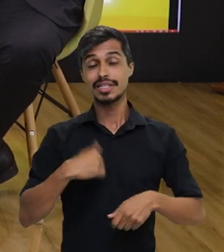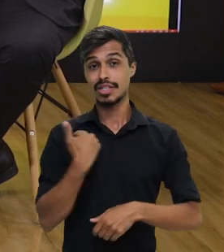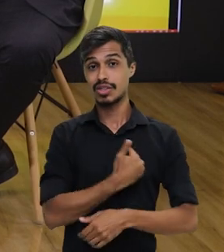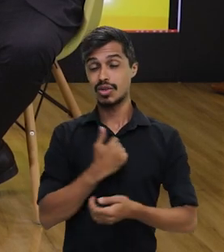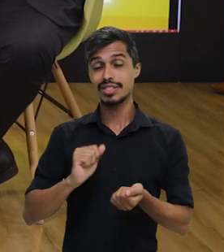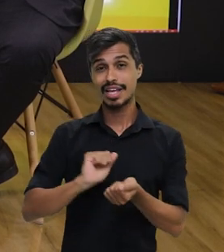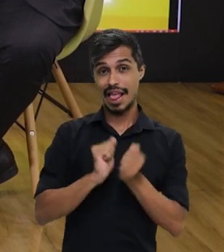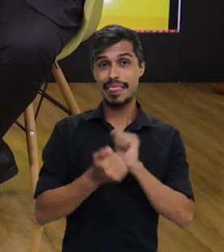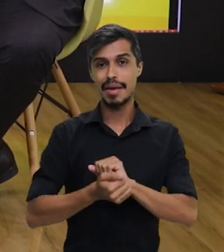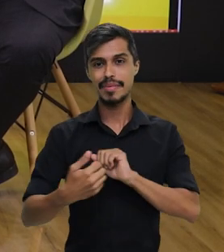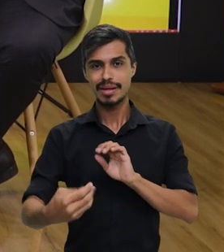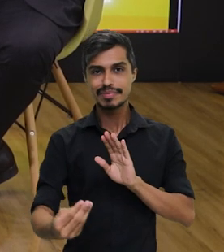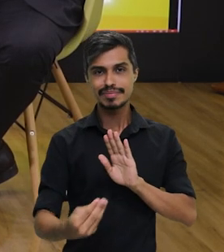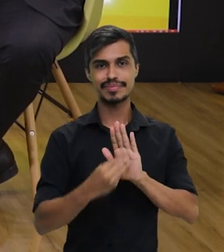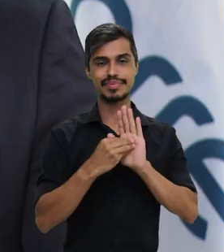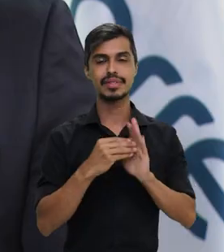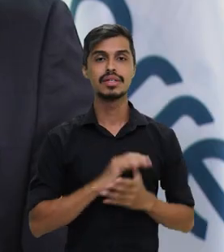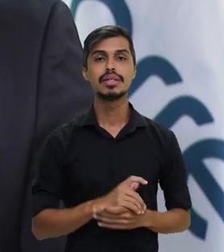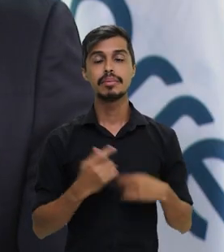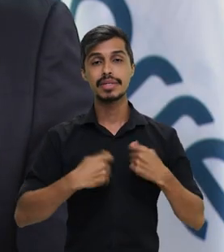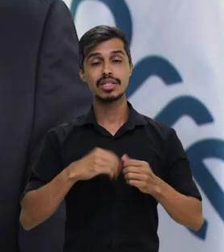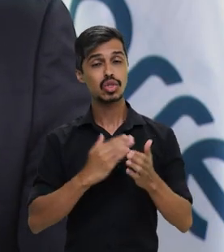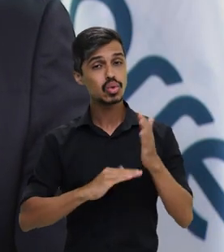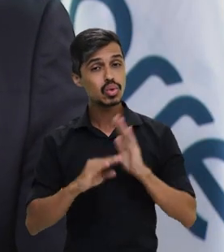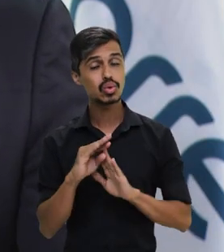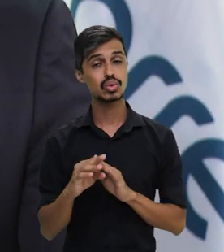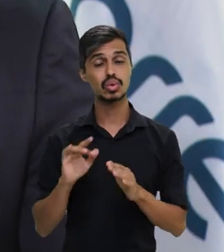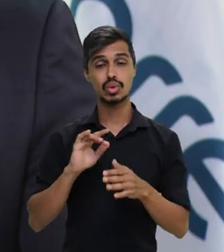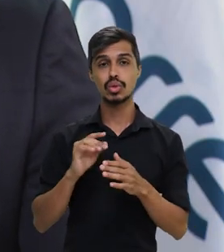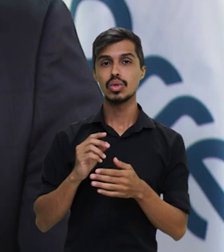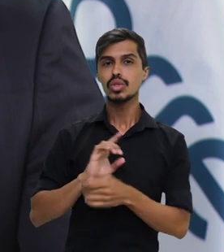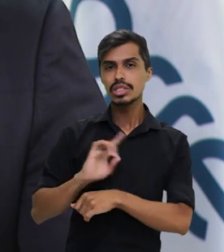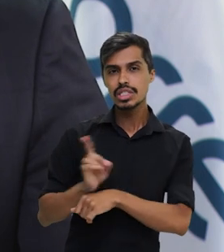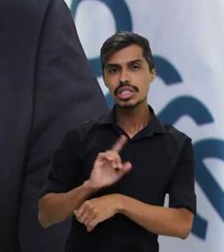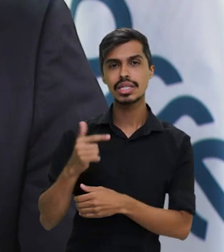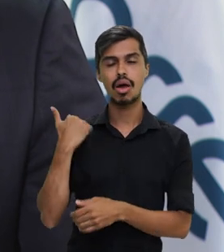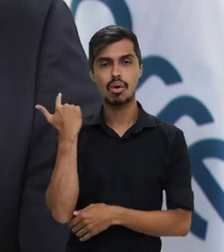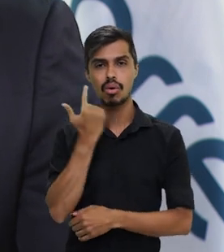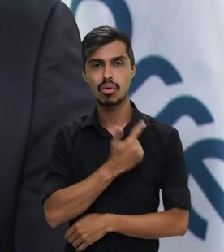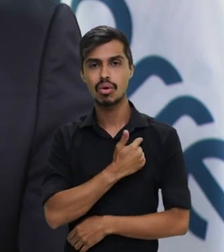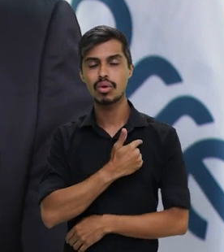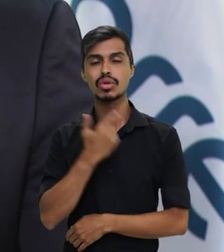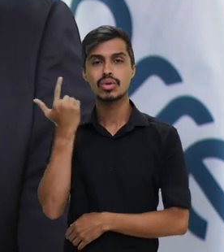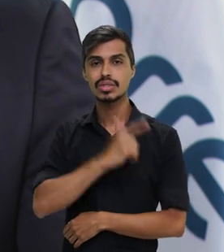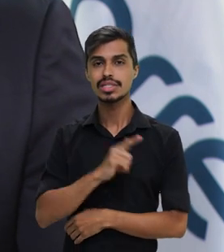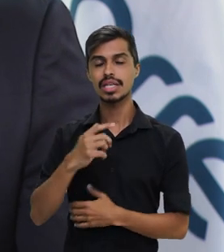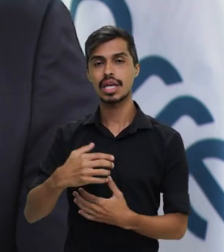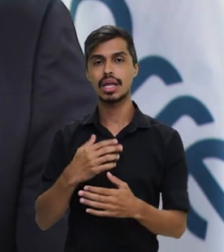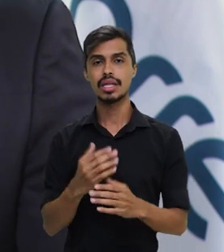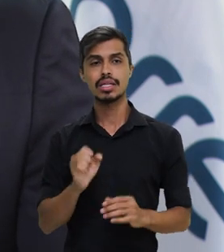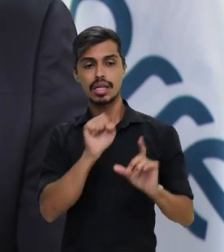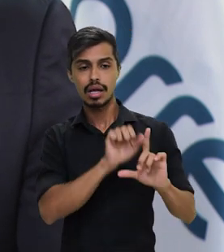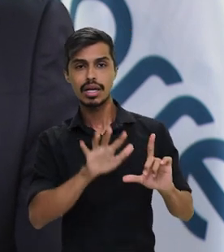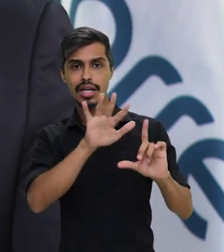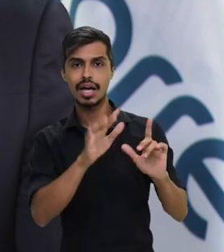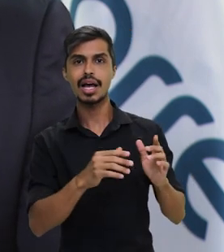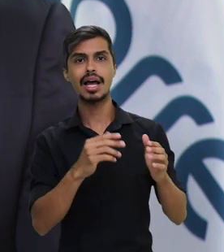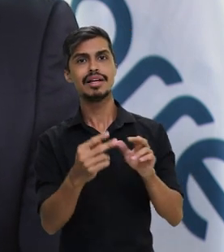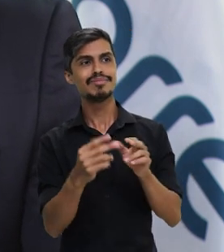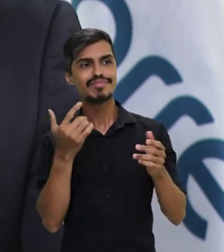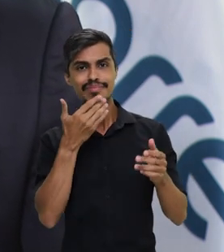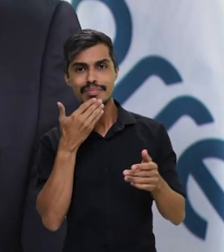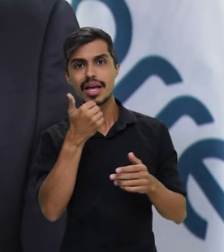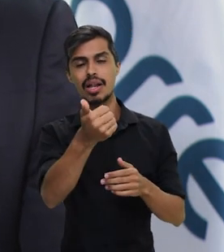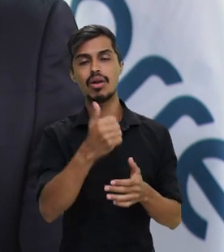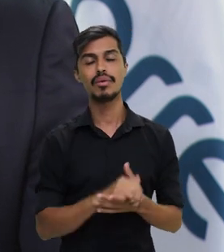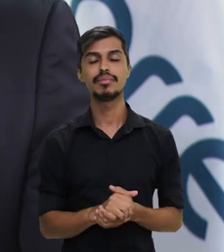precisamos estar adaptados a isso. Então, ter o modelo nosso tudo digital, conseguir desenvolver melhor nossas plataformas eletrônicas,